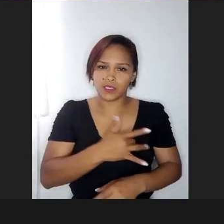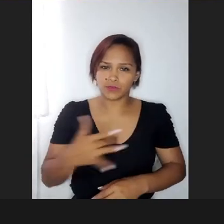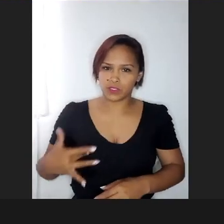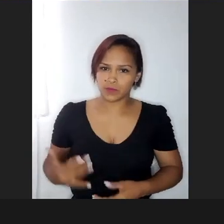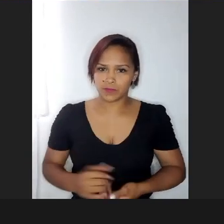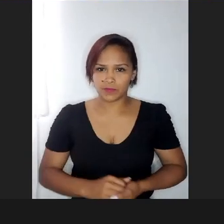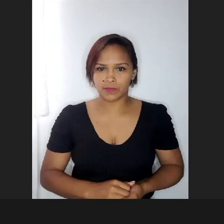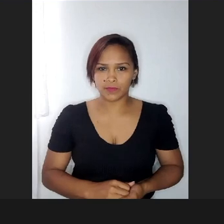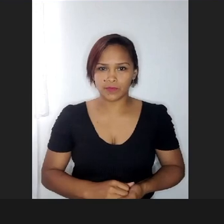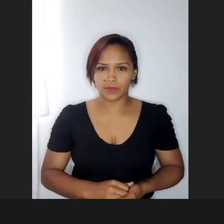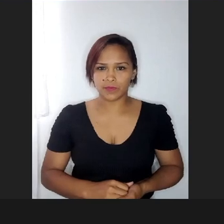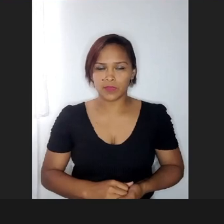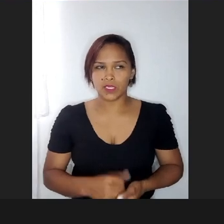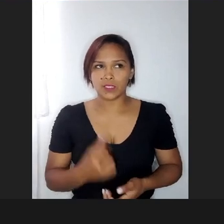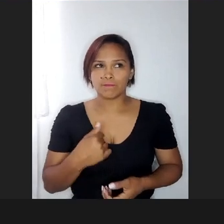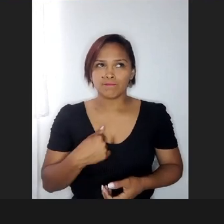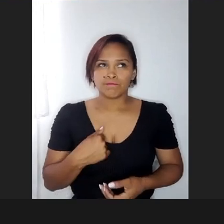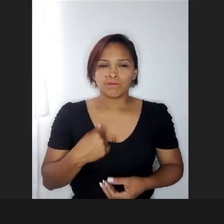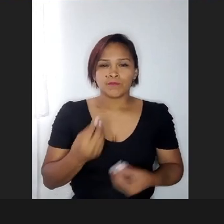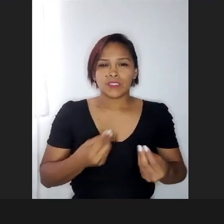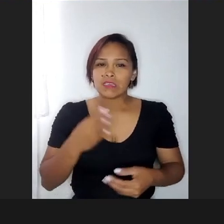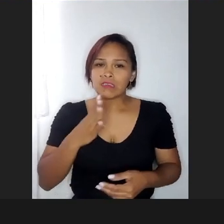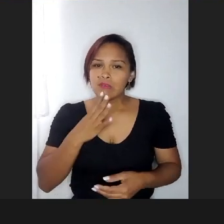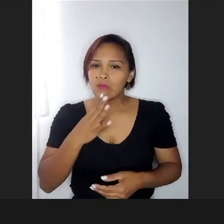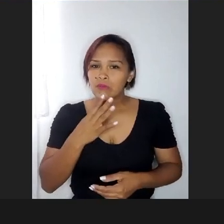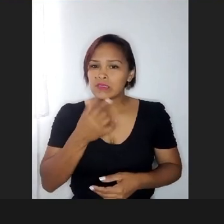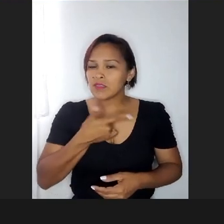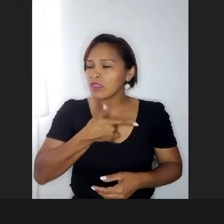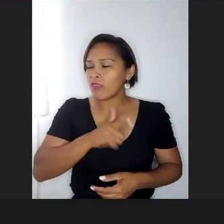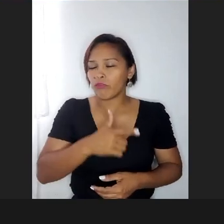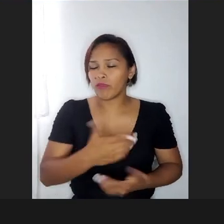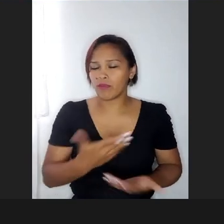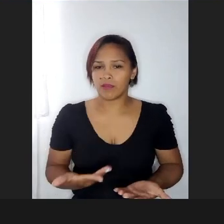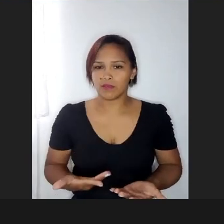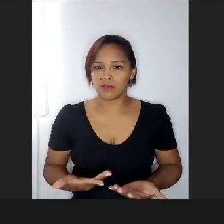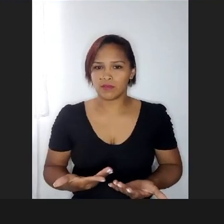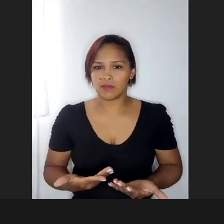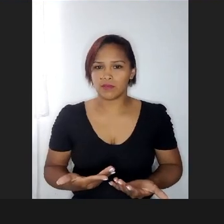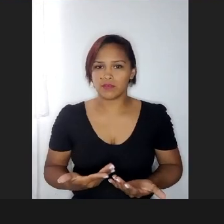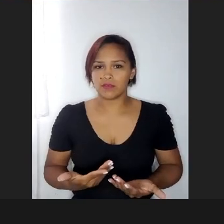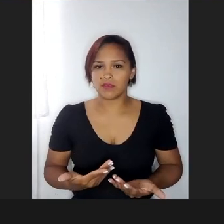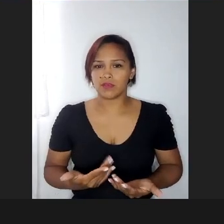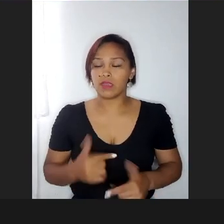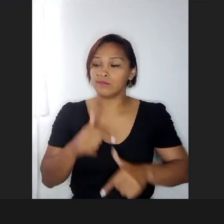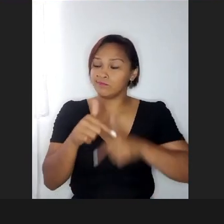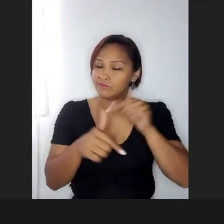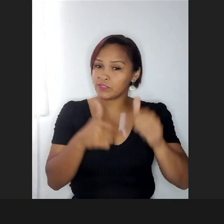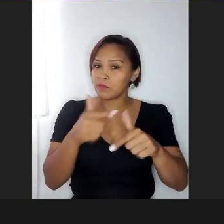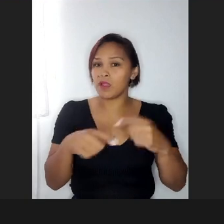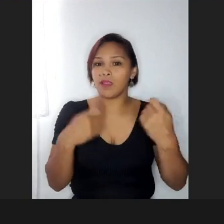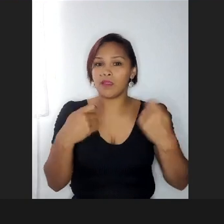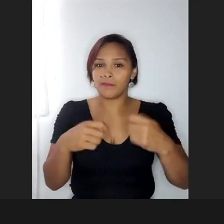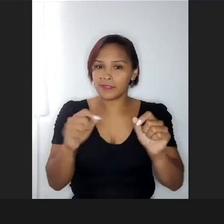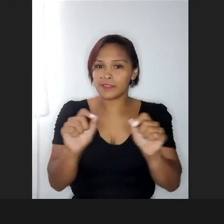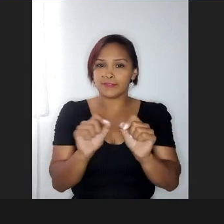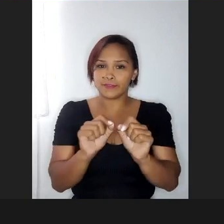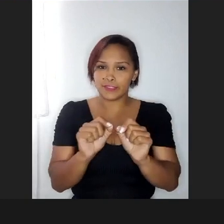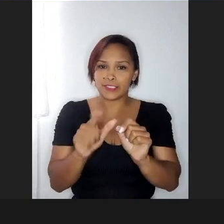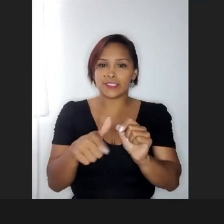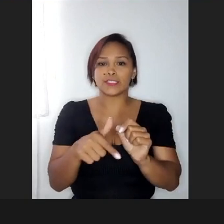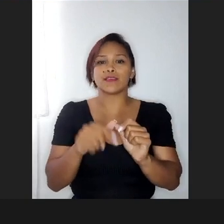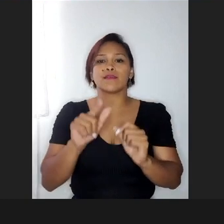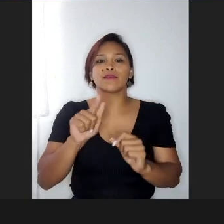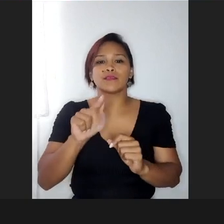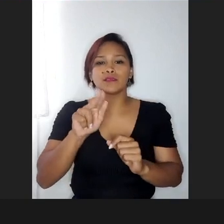Olha, que eu conheça não tem, a gente, é um trabalho que a gente precisa fazer, se a Juliana conhece